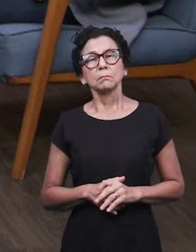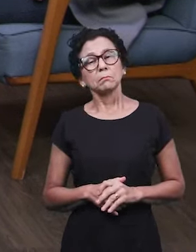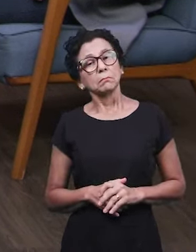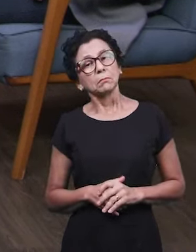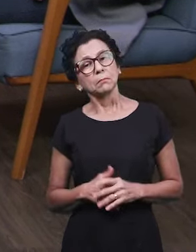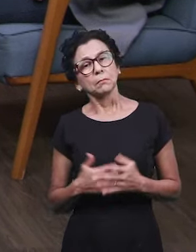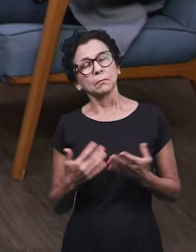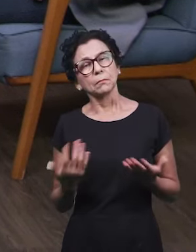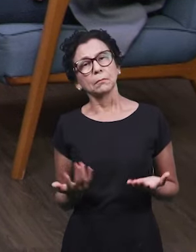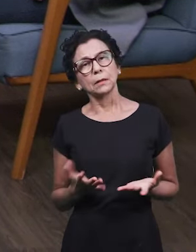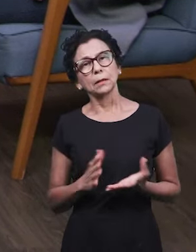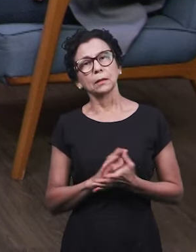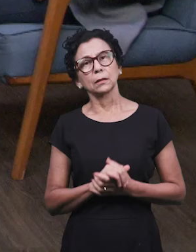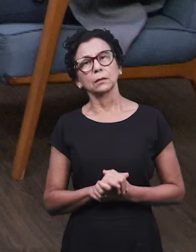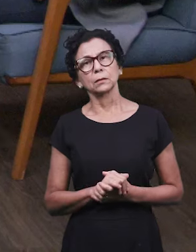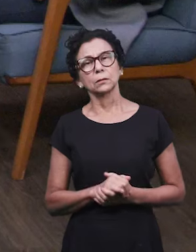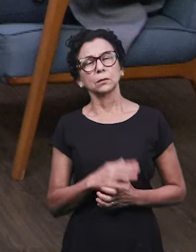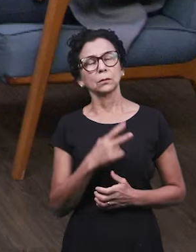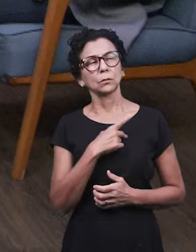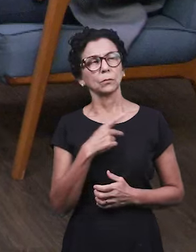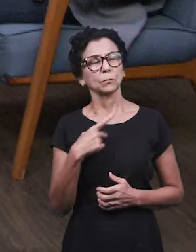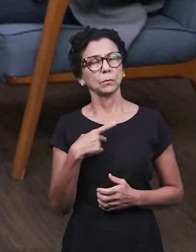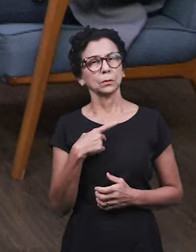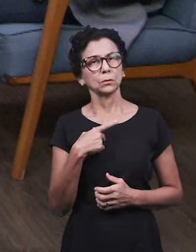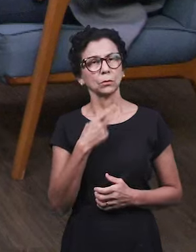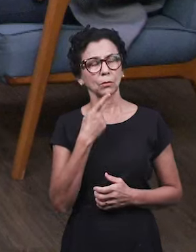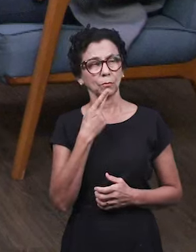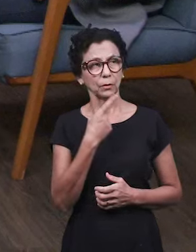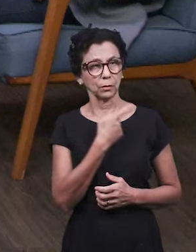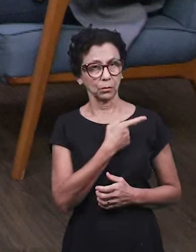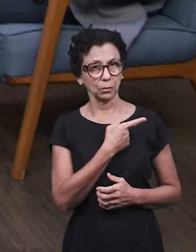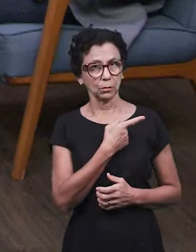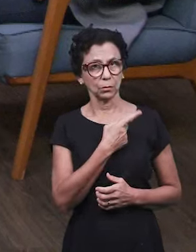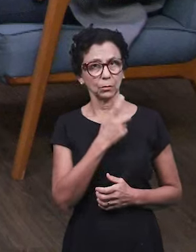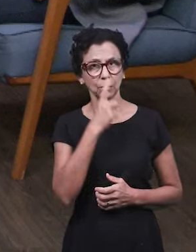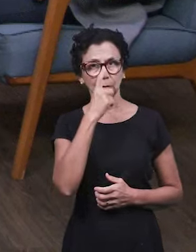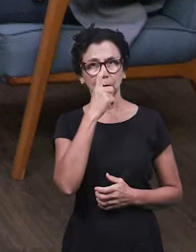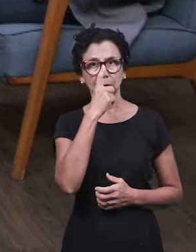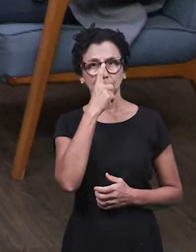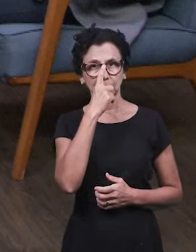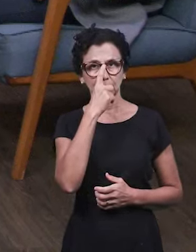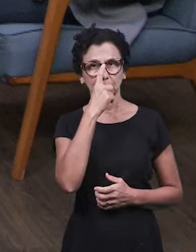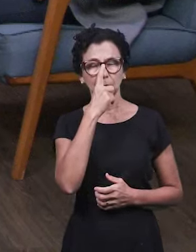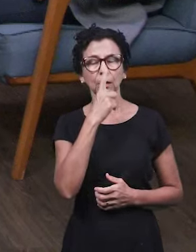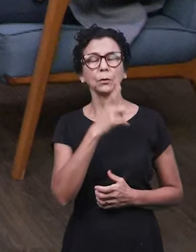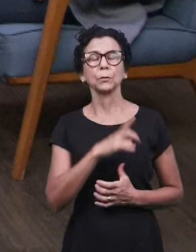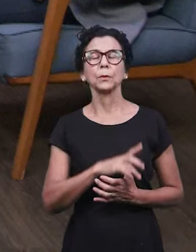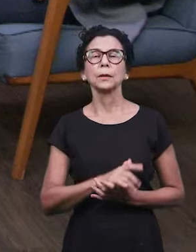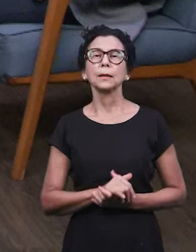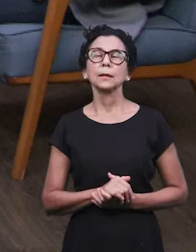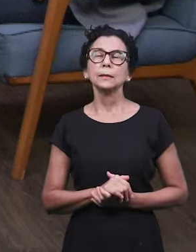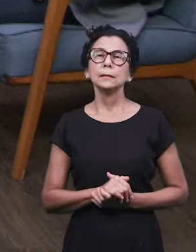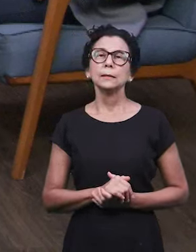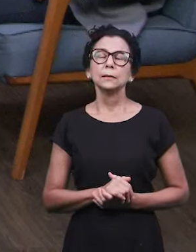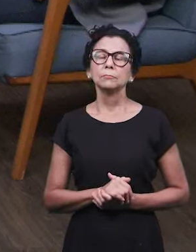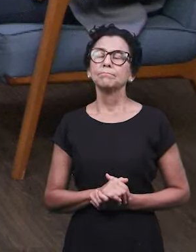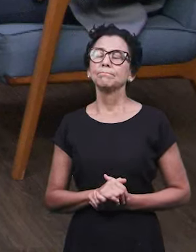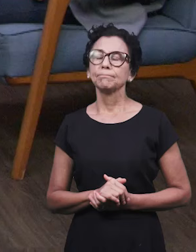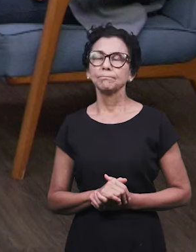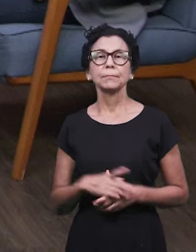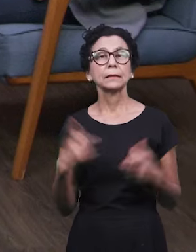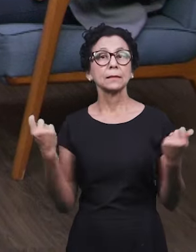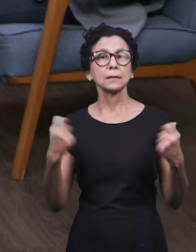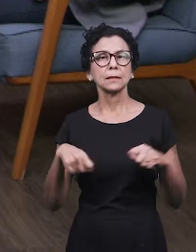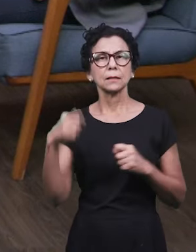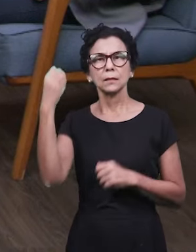Mas essa última fala do pastor Daniel, de que torna mais evidente a necessidade de revelação,